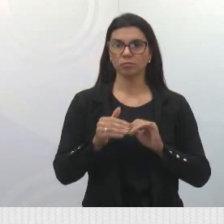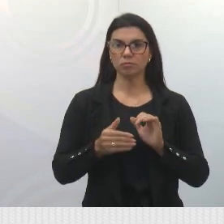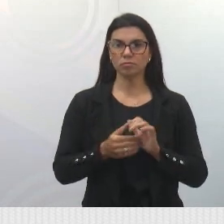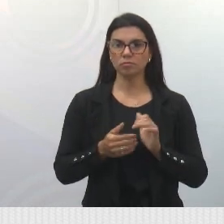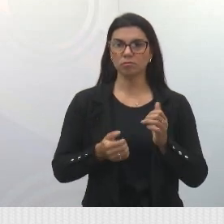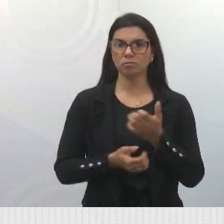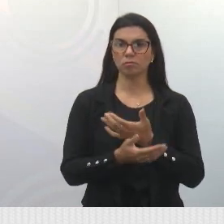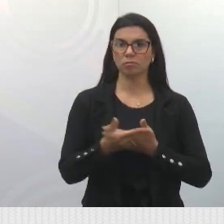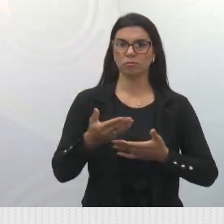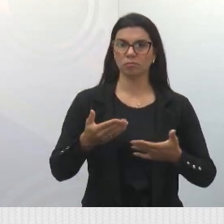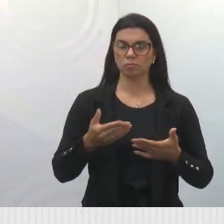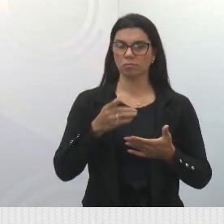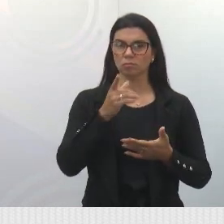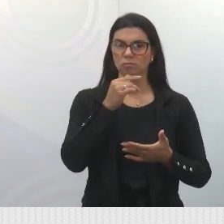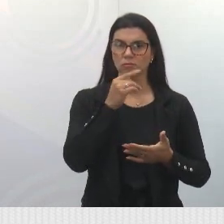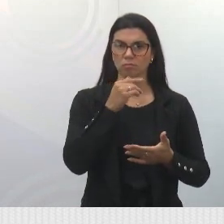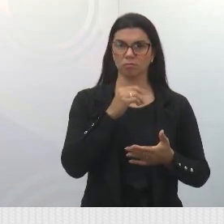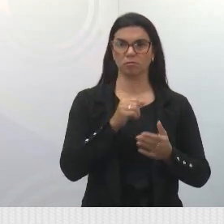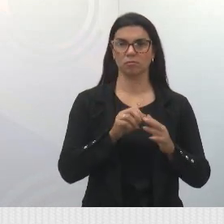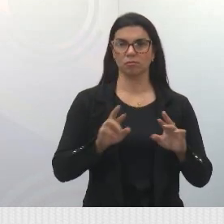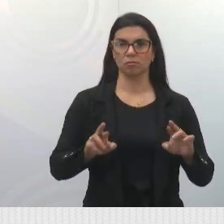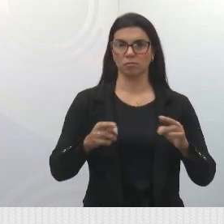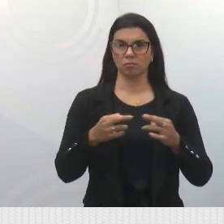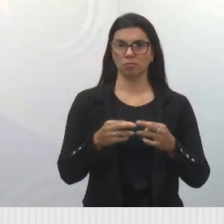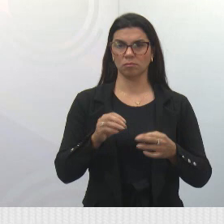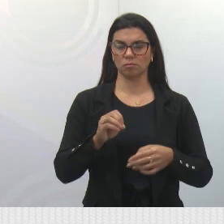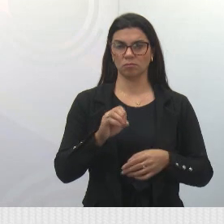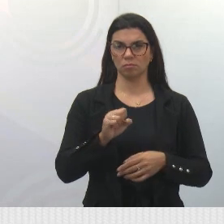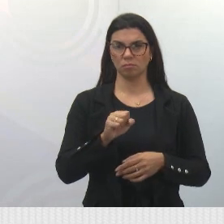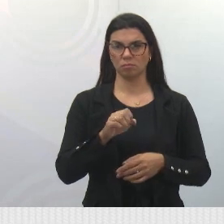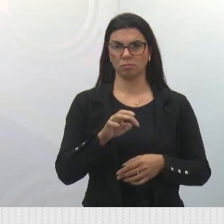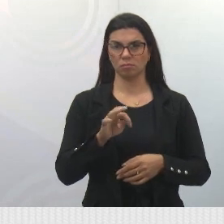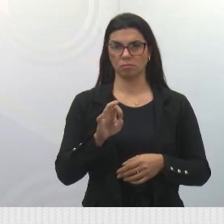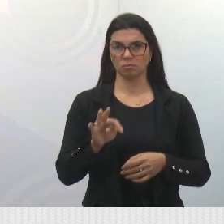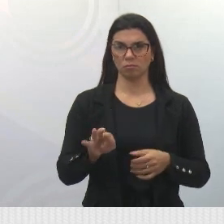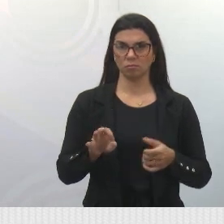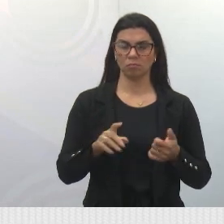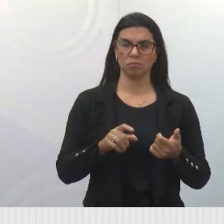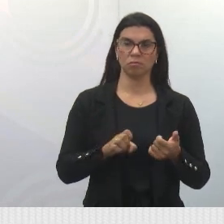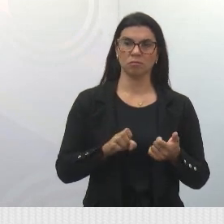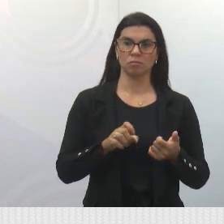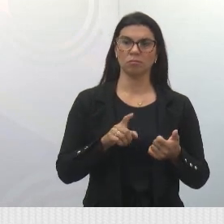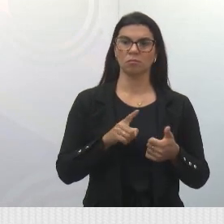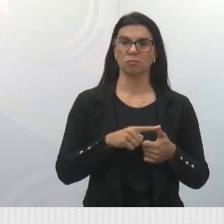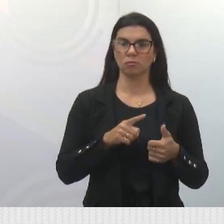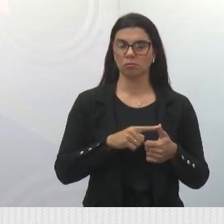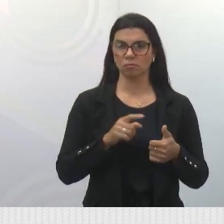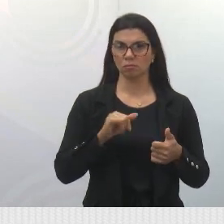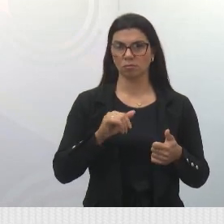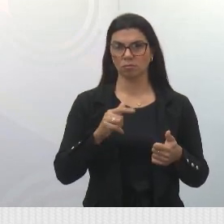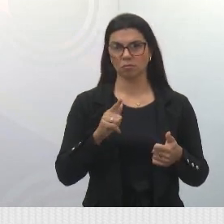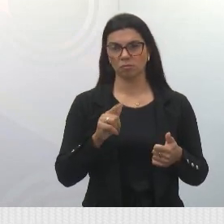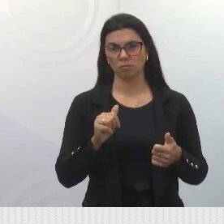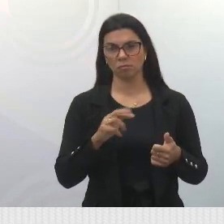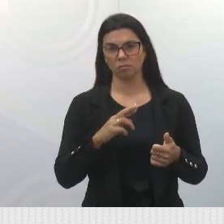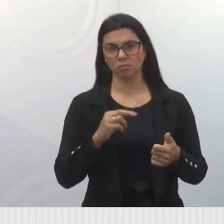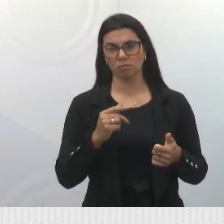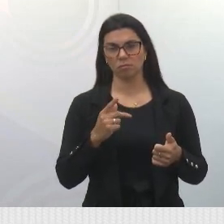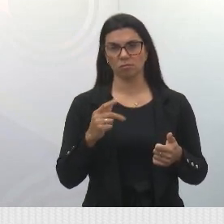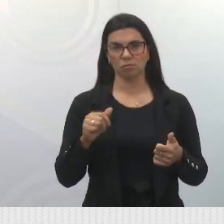água na região oeste. Então, é água que vai por Igarapés, assim como também Nova Jacareí, Nova Esperança,